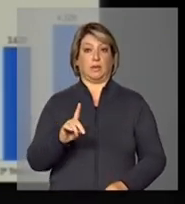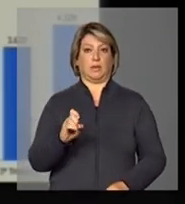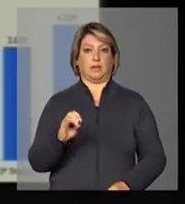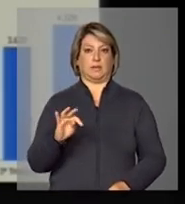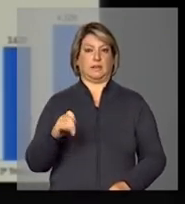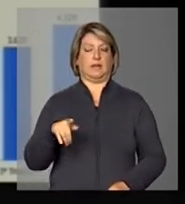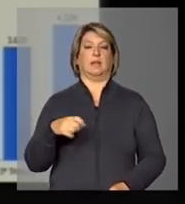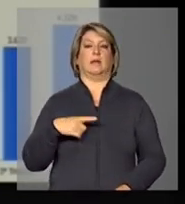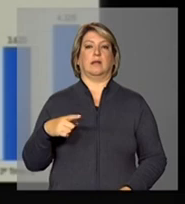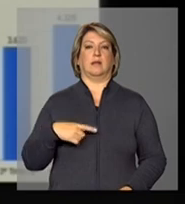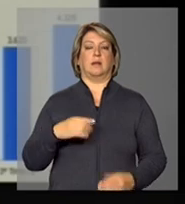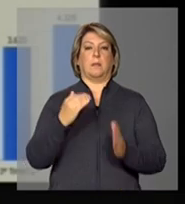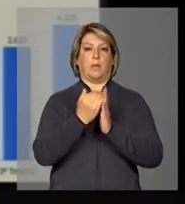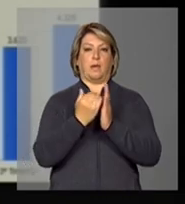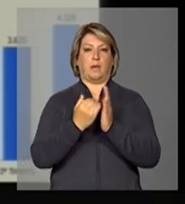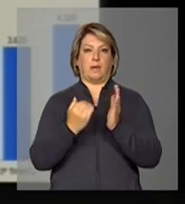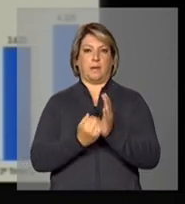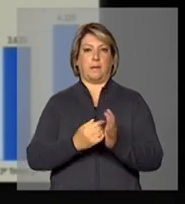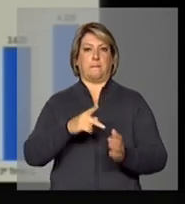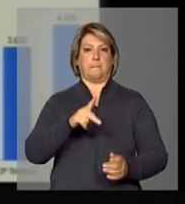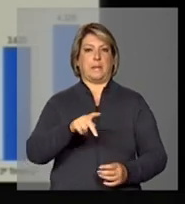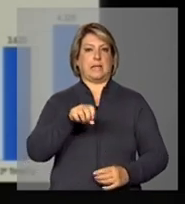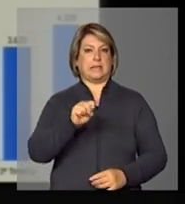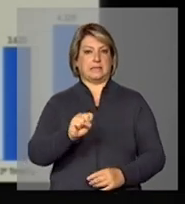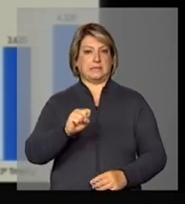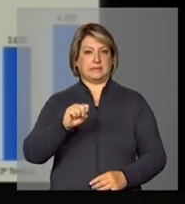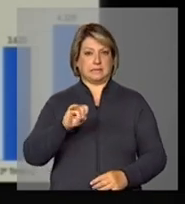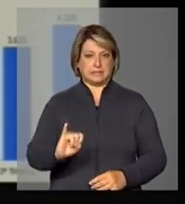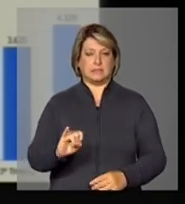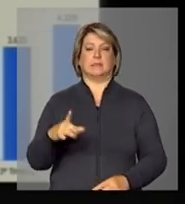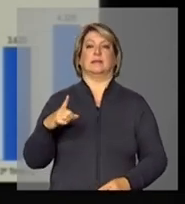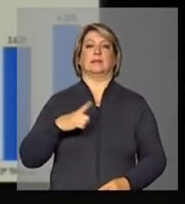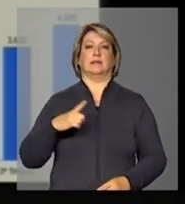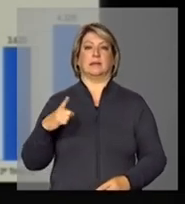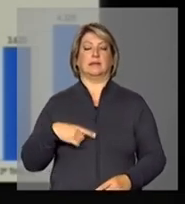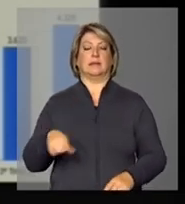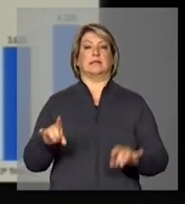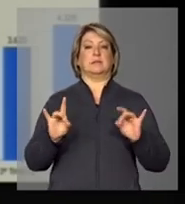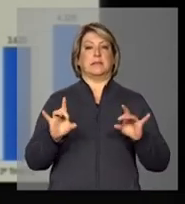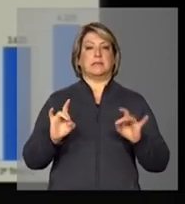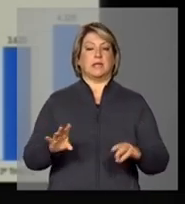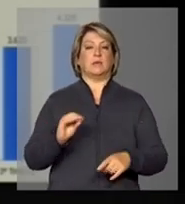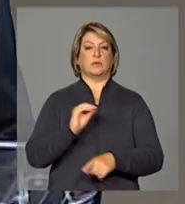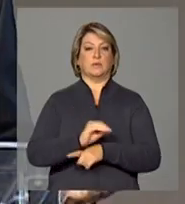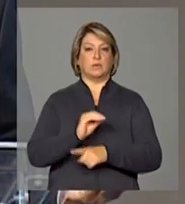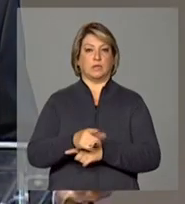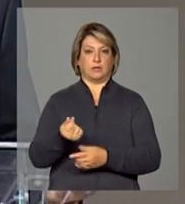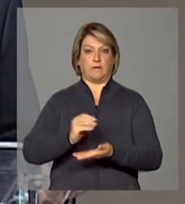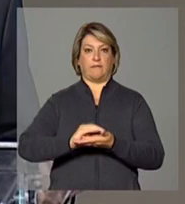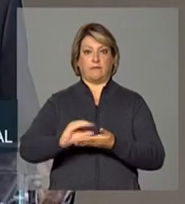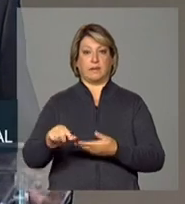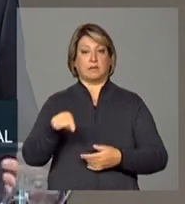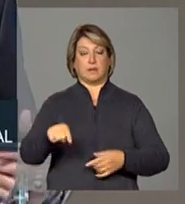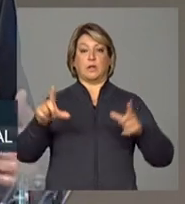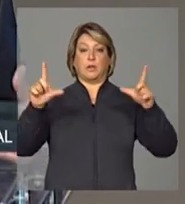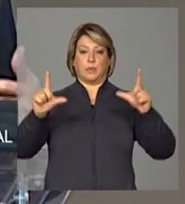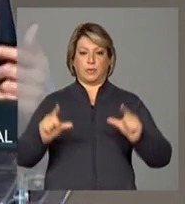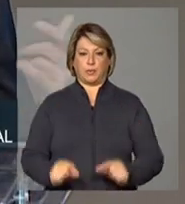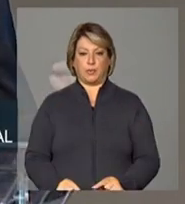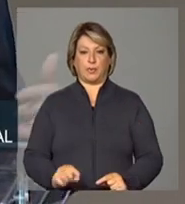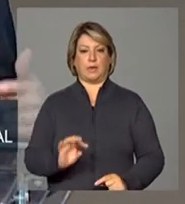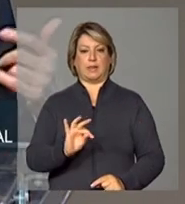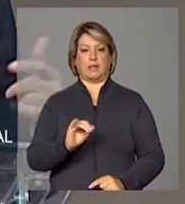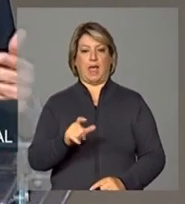que é um programa especial de sustentação do investimento que reduziu taxas de juros